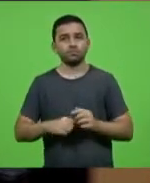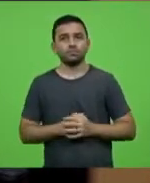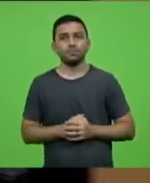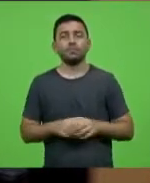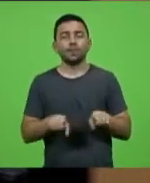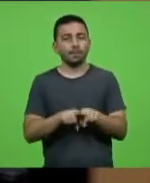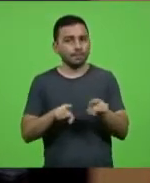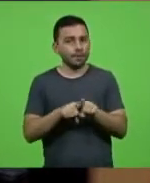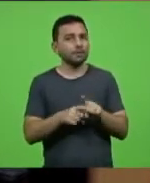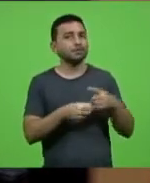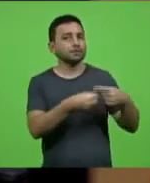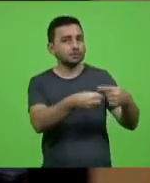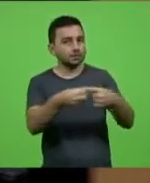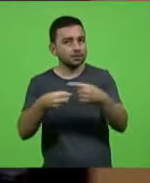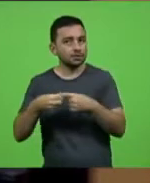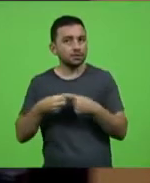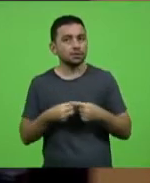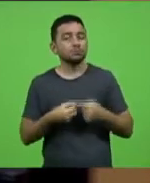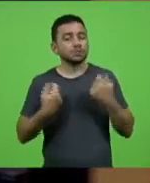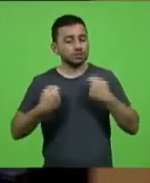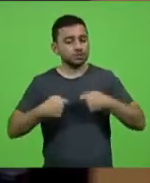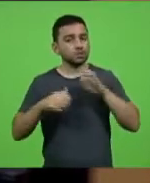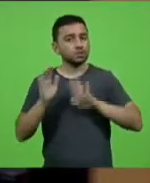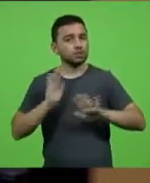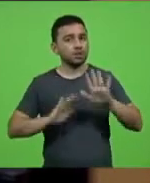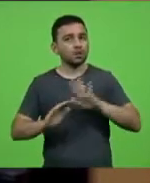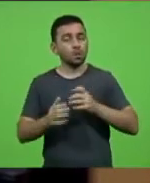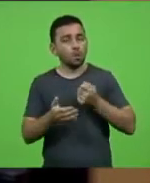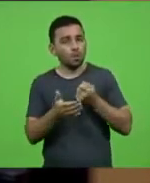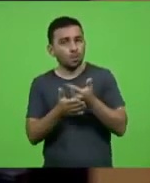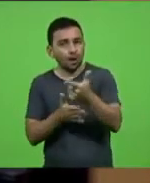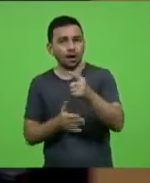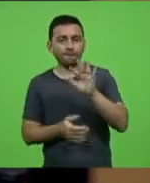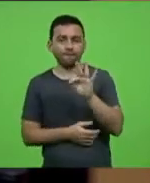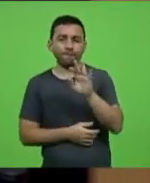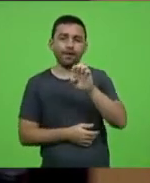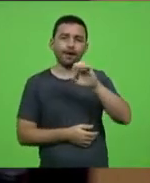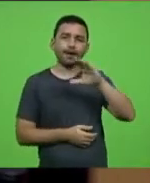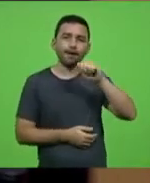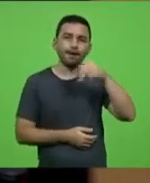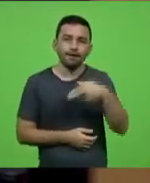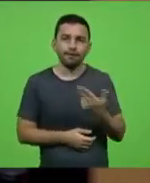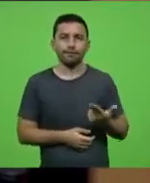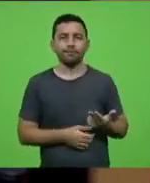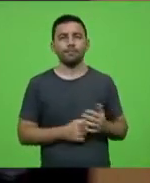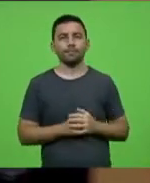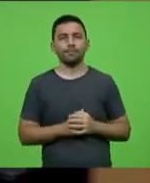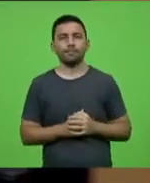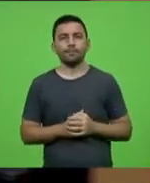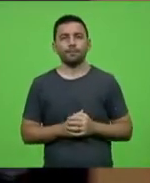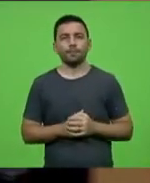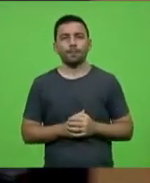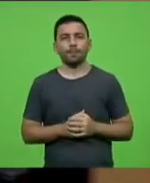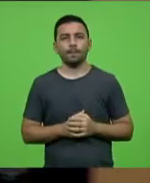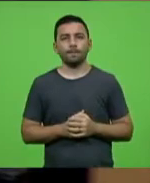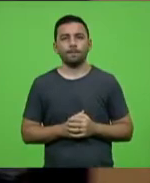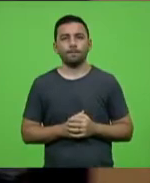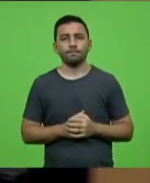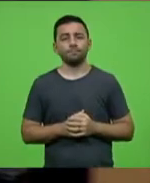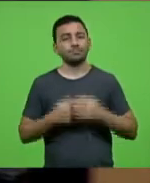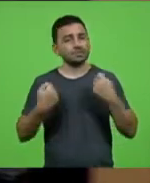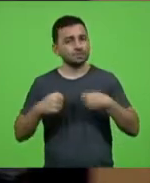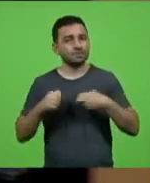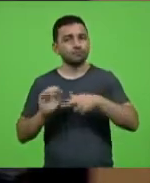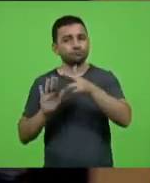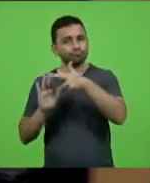municípios que vão comprar, tem que comprar pelo consórcio da FECAM, tem que comprar de acordo